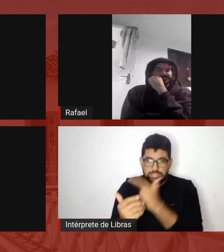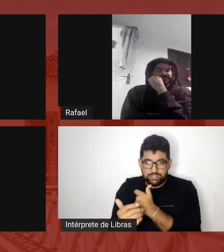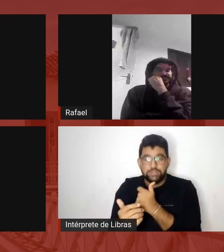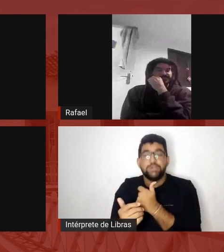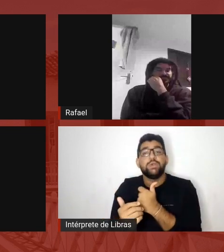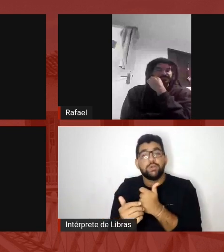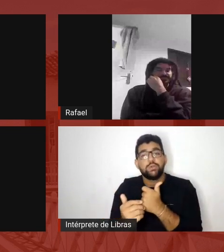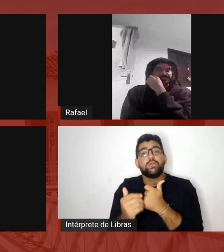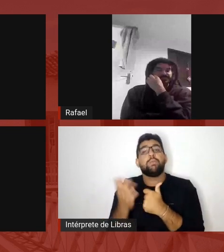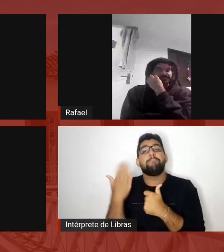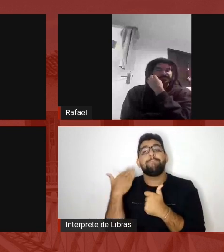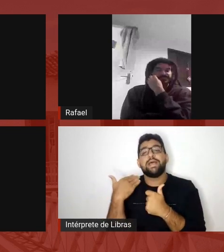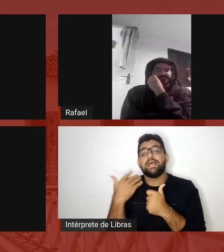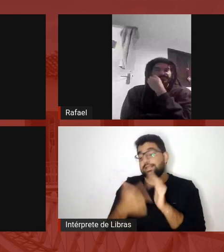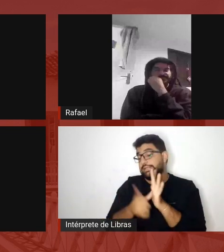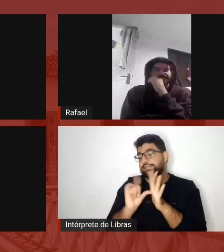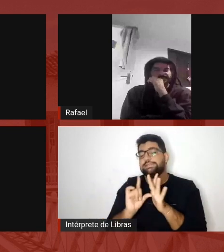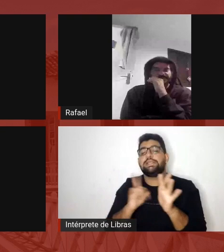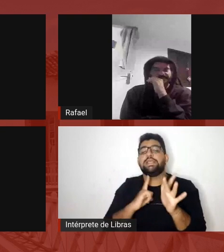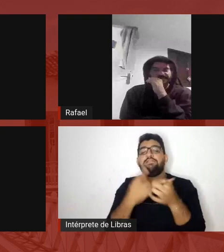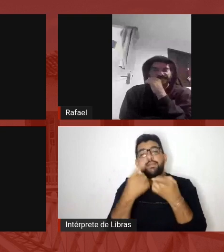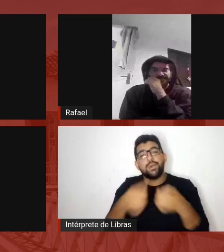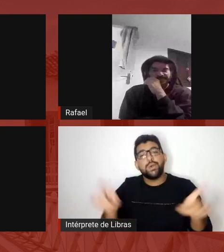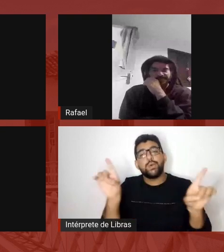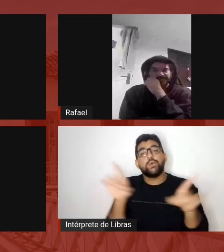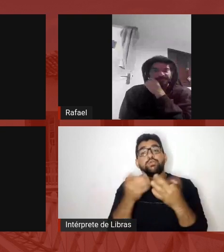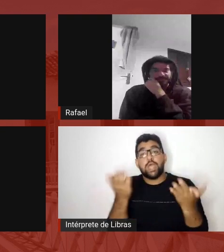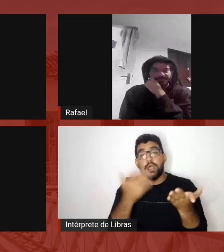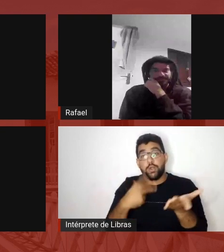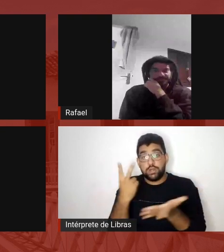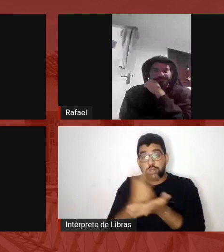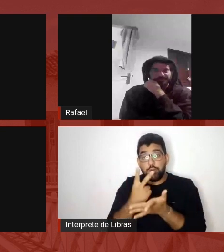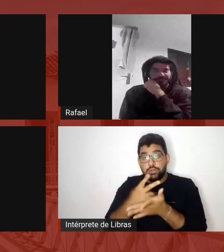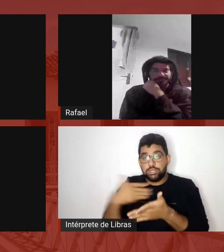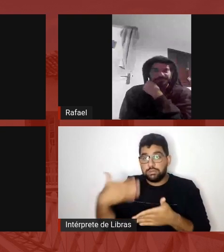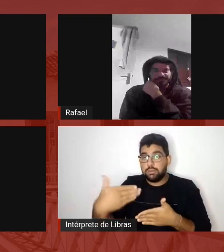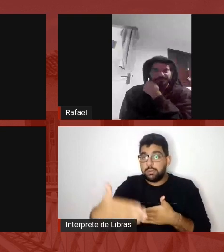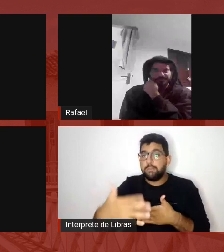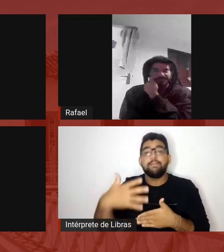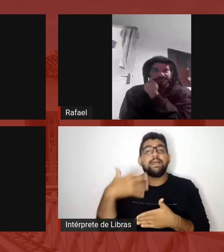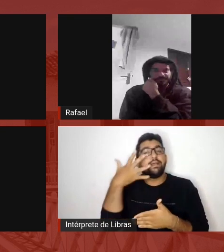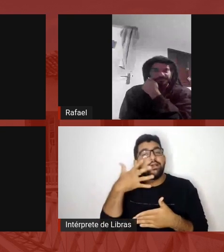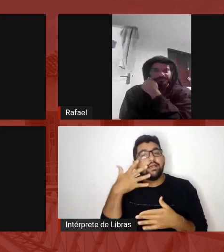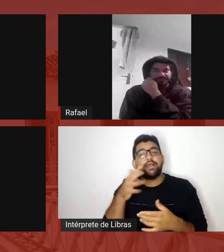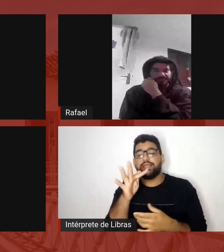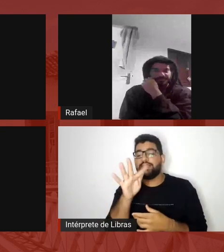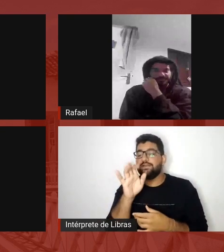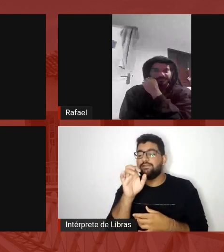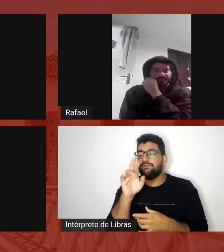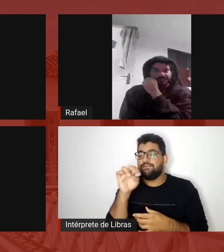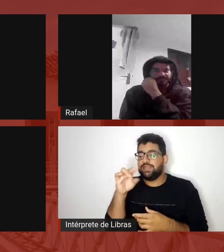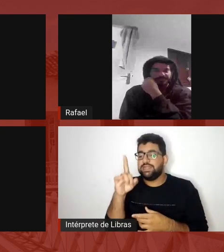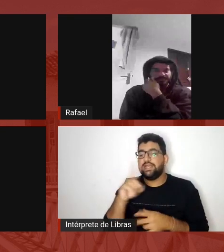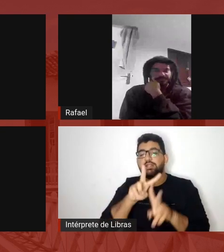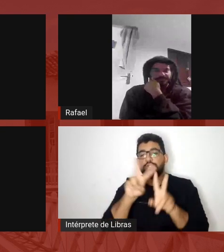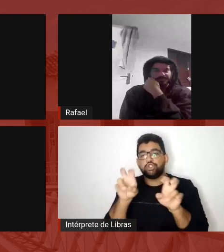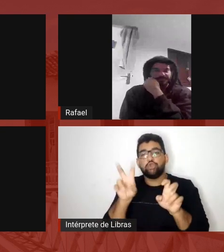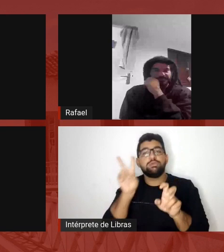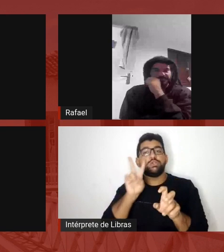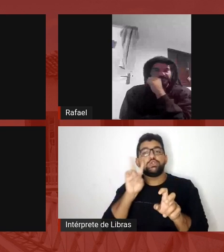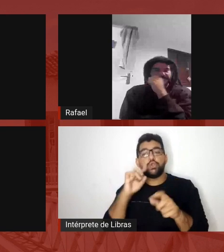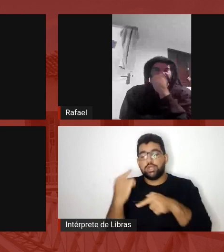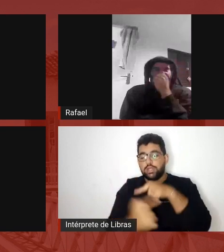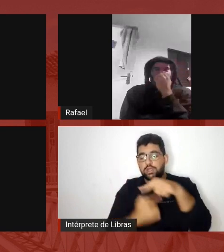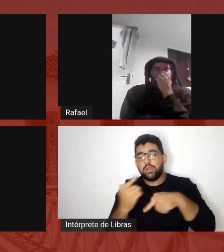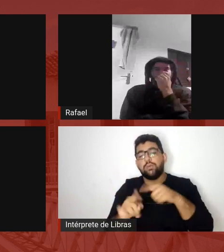a música do Chandó e que a gente deu sequência aqui com a Fernanda, contando a história do Quilombo e com o Rafael com essas